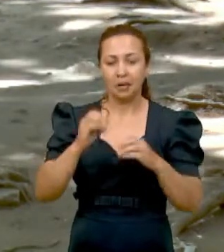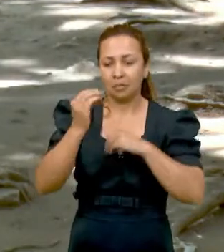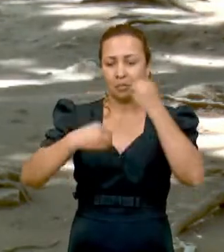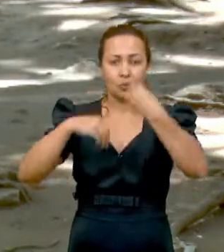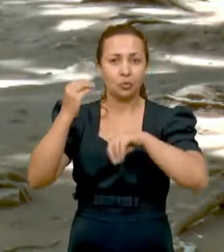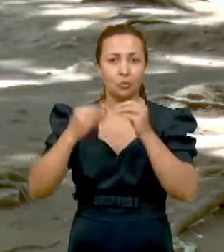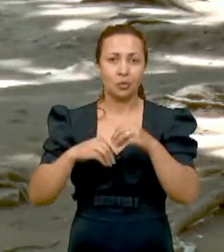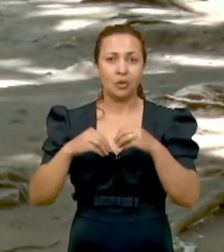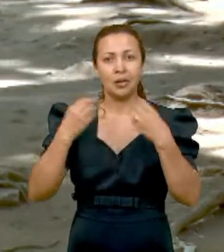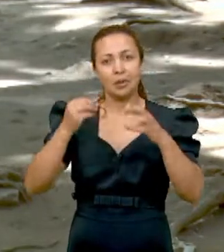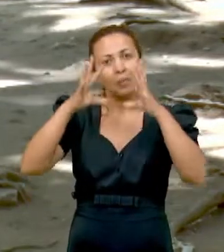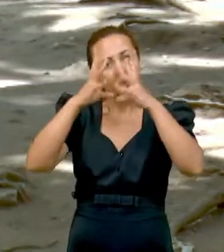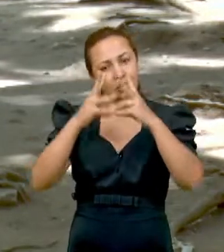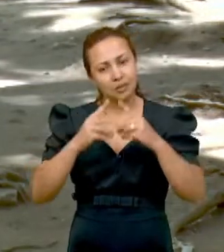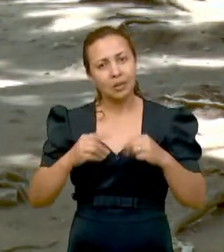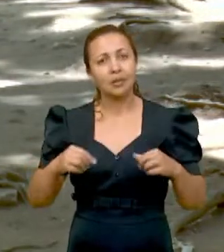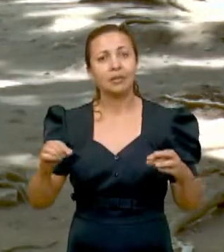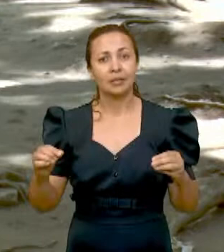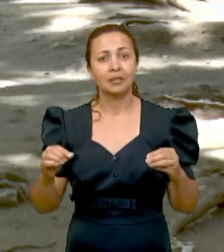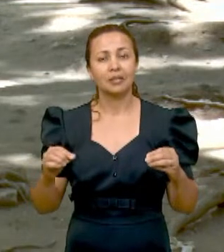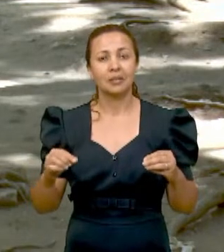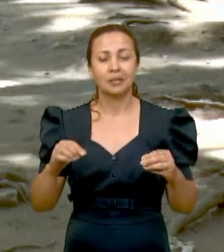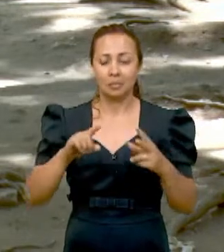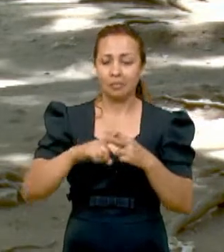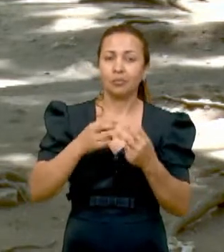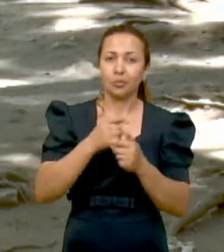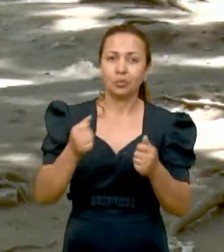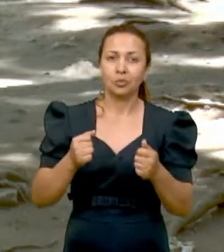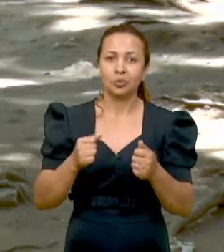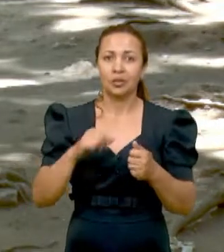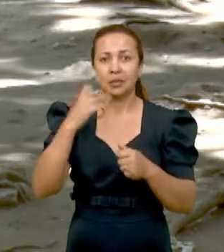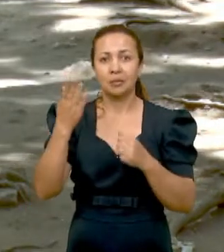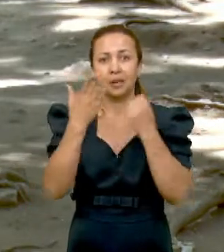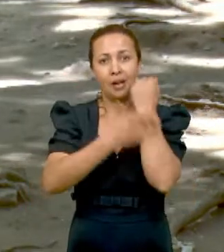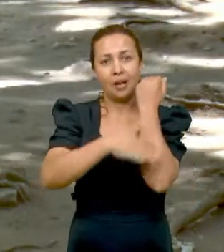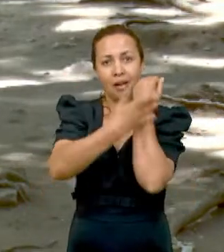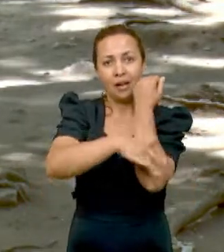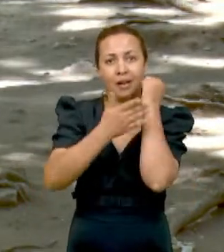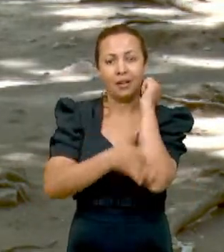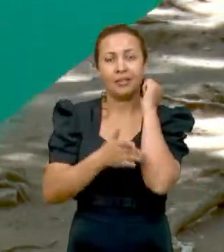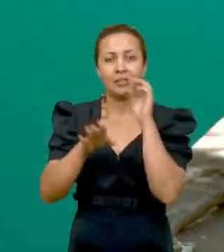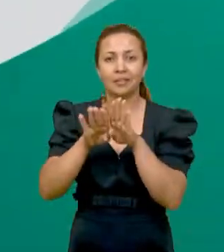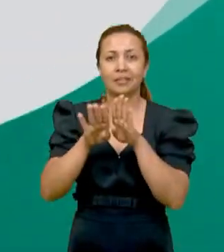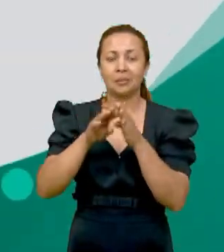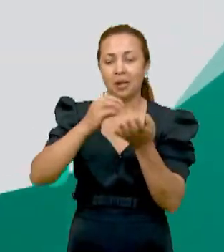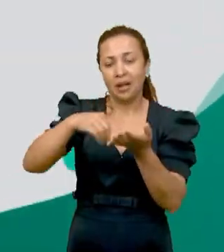biodegradável, produzido a partir de resíduos de cana-de-açúcar e sementes de mangaba.